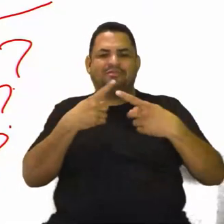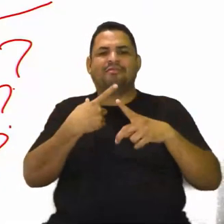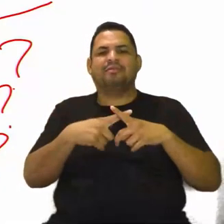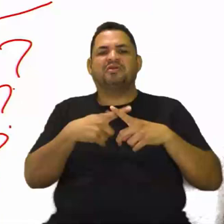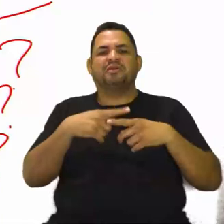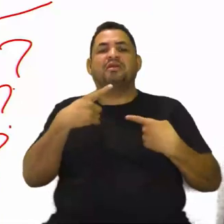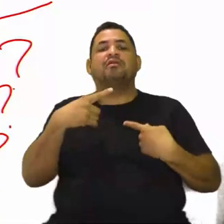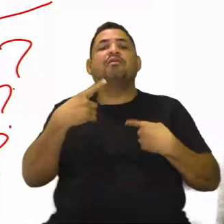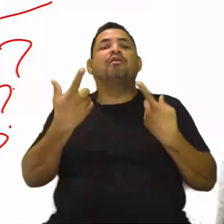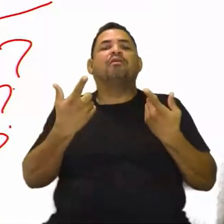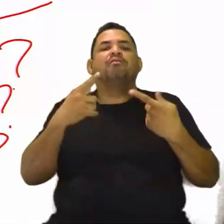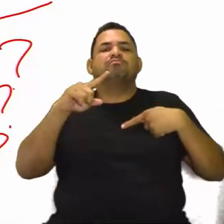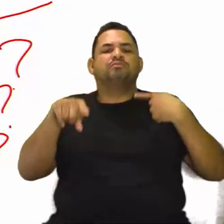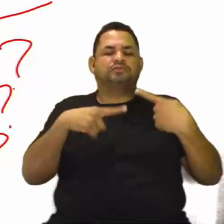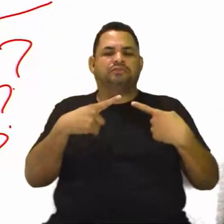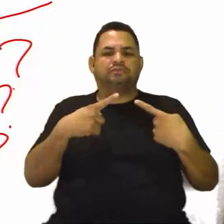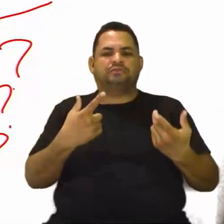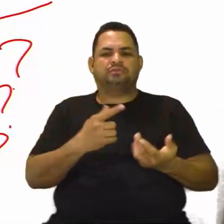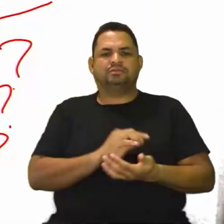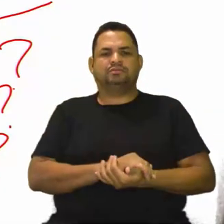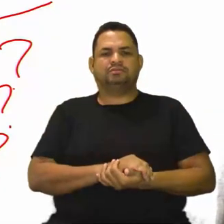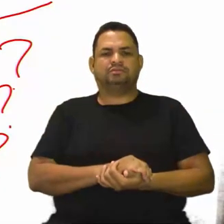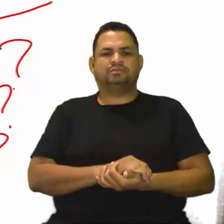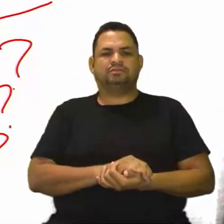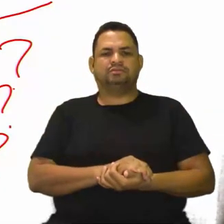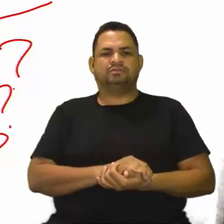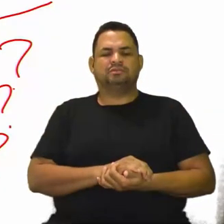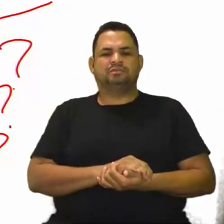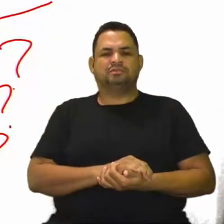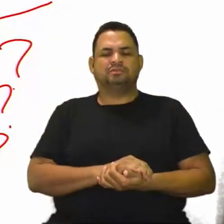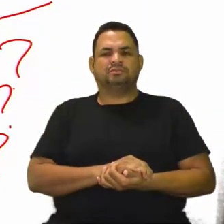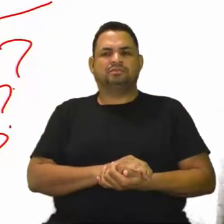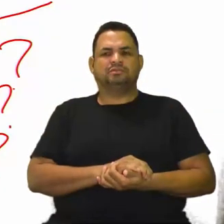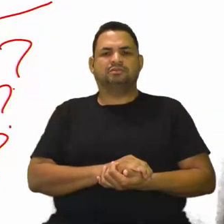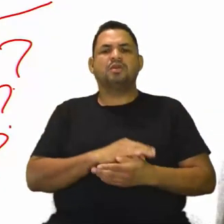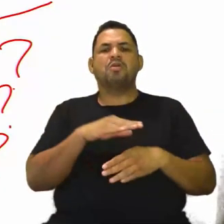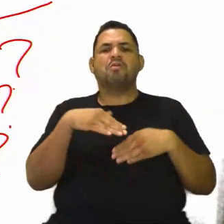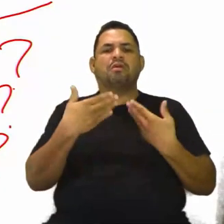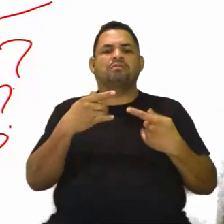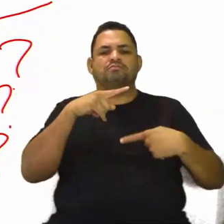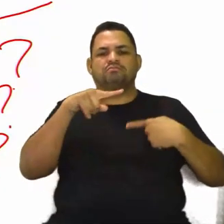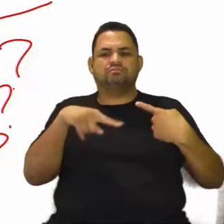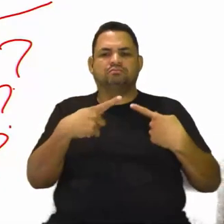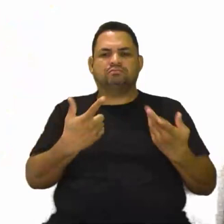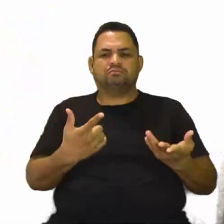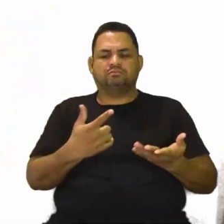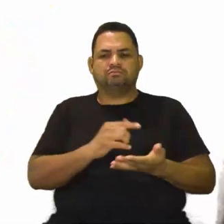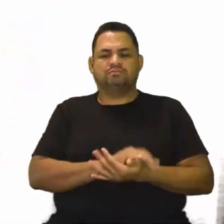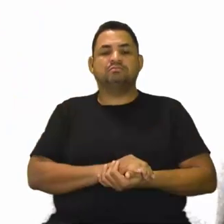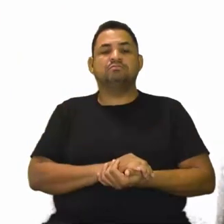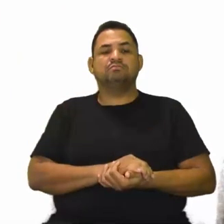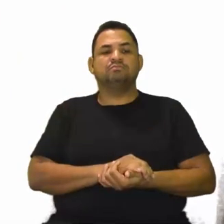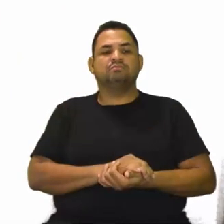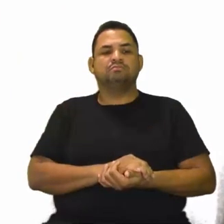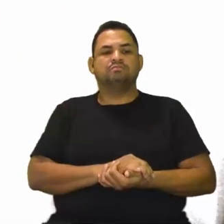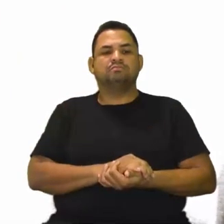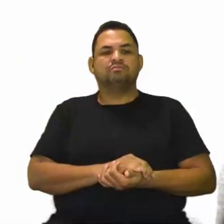O papel deles... Qual era o papel deles? Qual era esse papel? O papel deles era